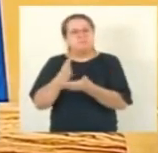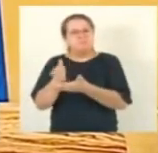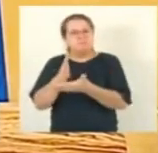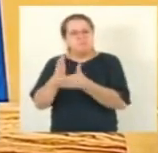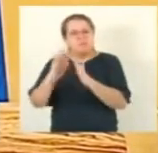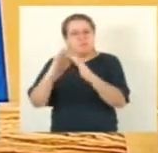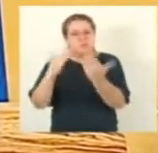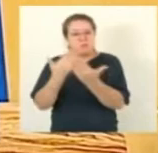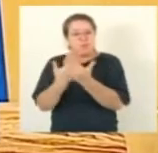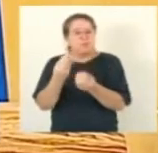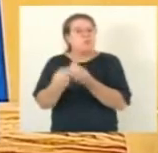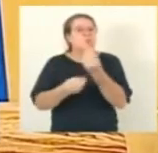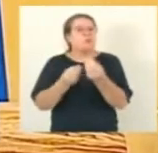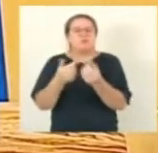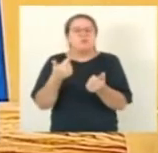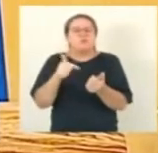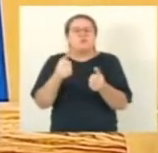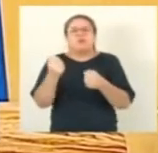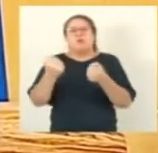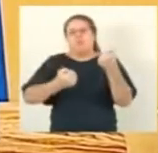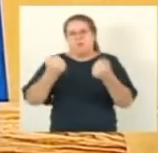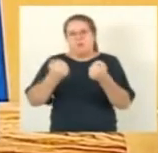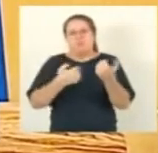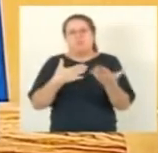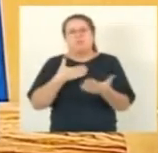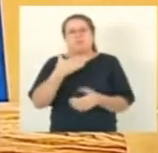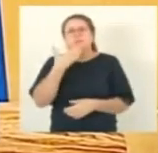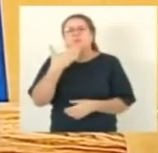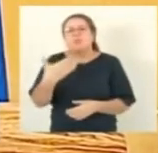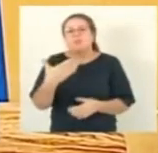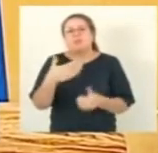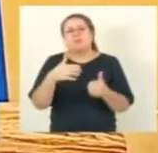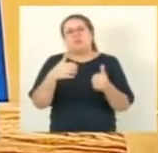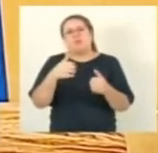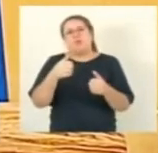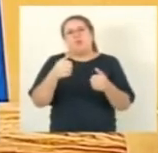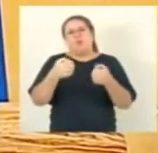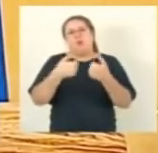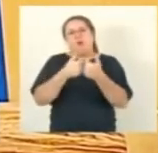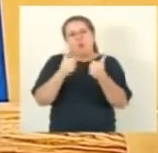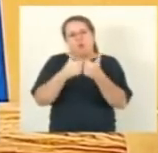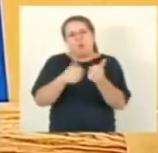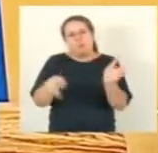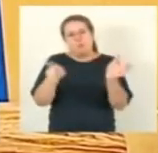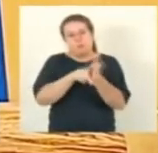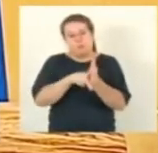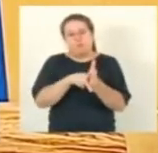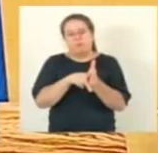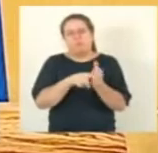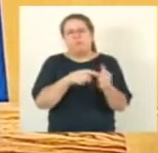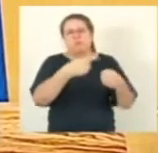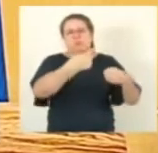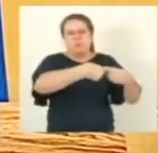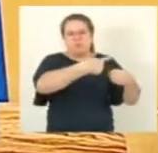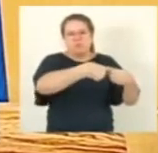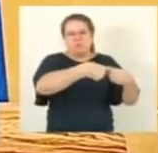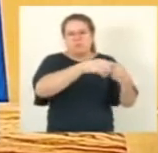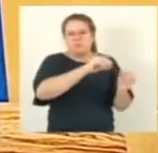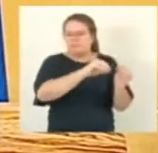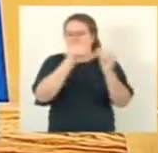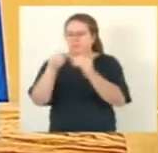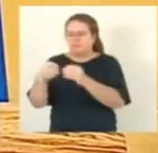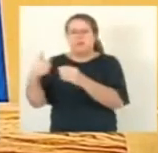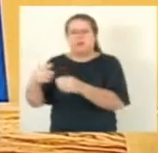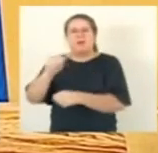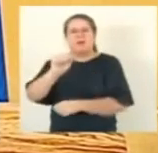ao governo do Estado, que viabilize o transporte para, em parceria com esses municípios, em parceria